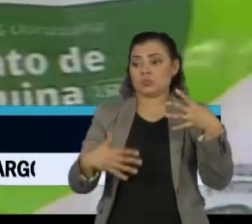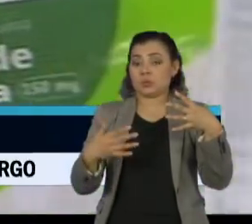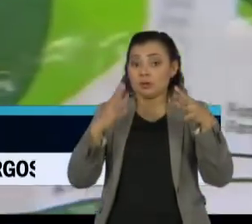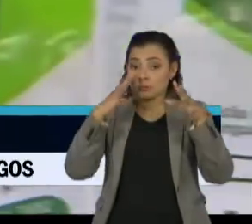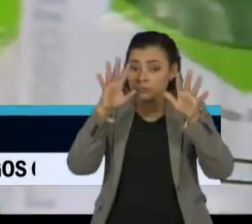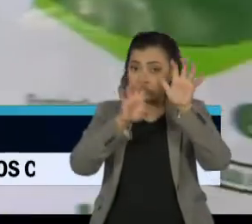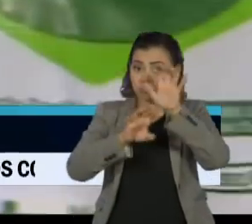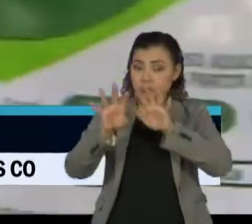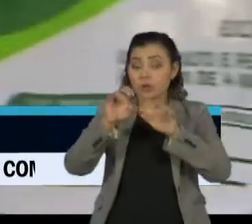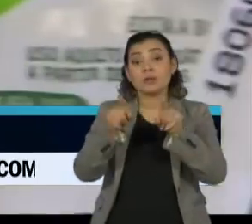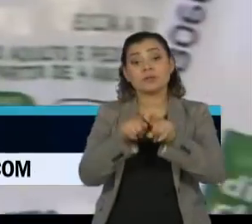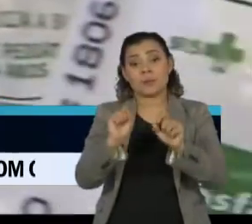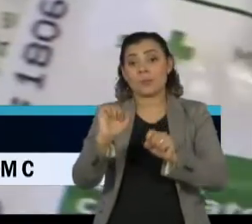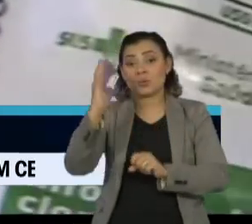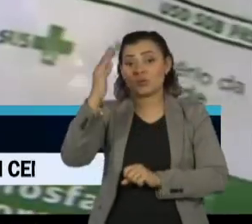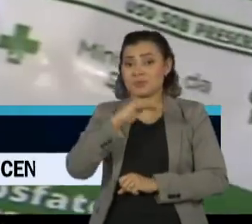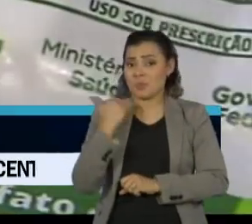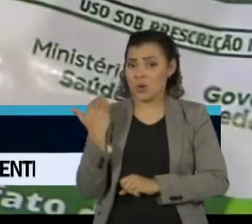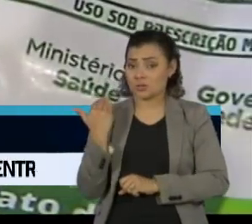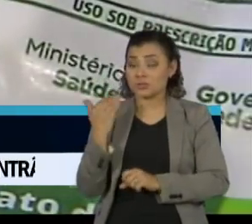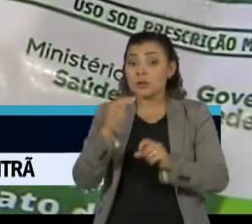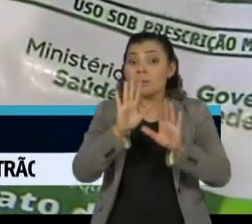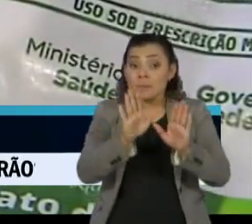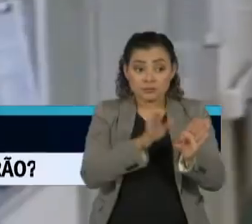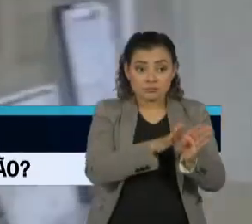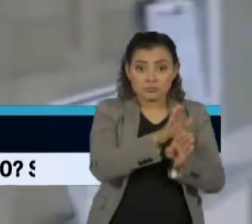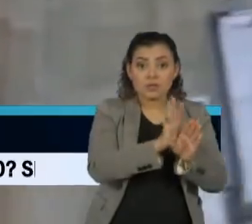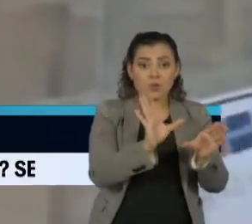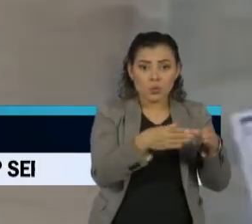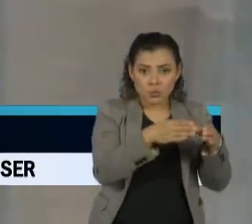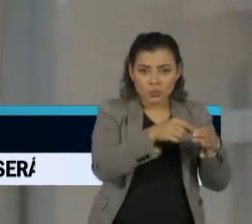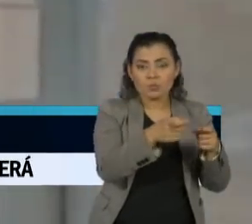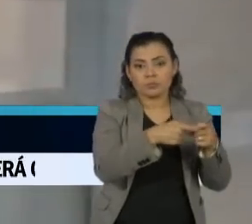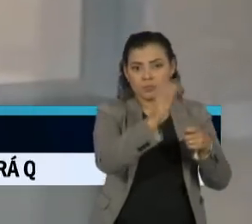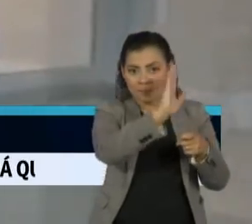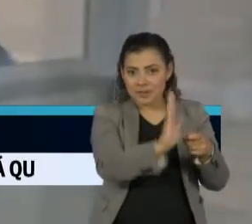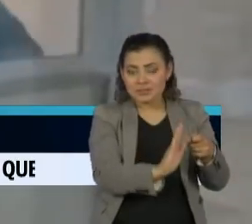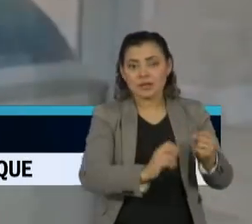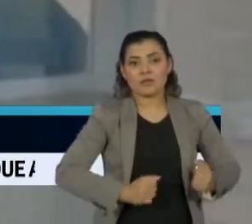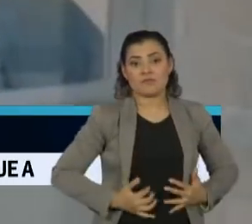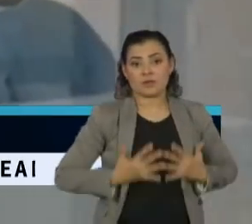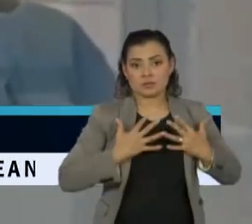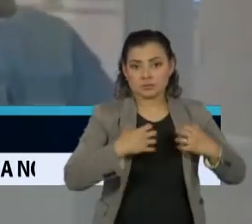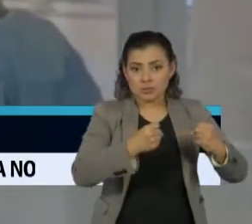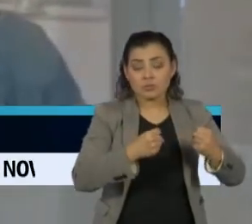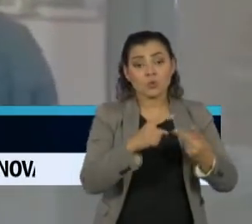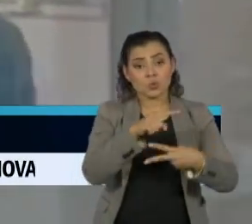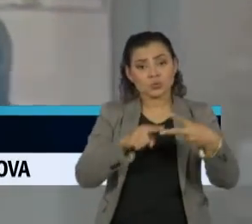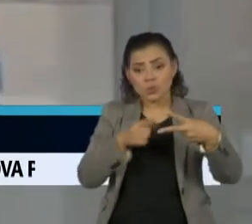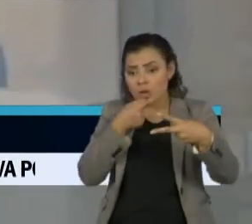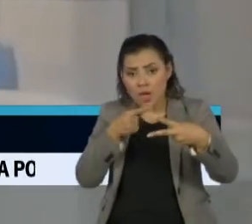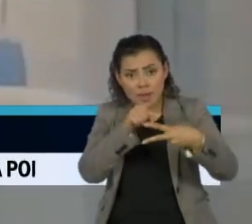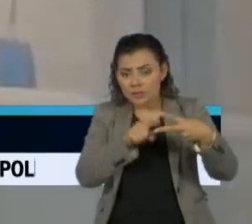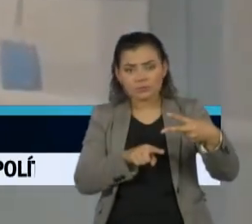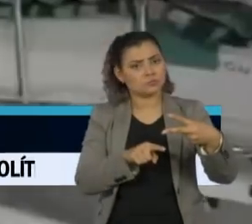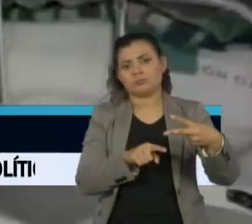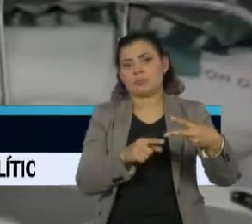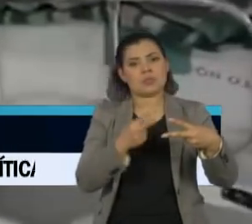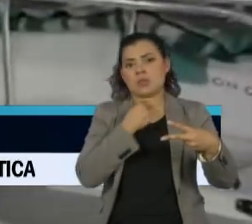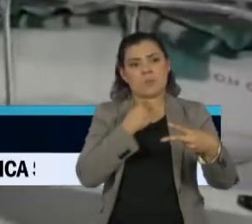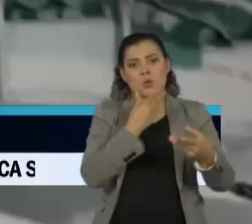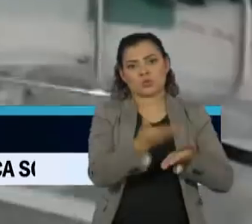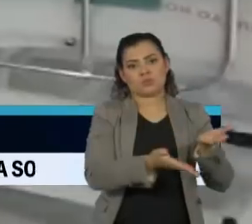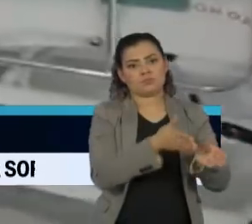permanente e até a morte. Para a Sociedade Brasileira de Infectologia, a cloroquina e a hidroxicloroquina não devem ser